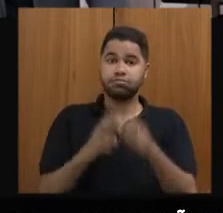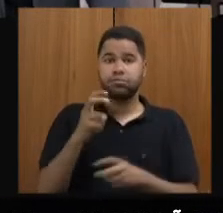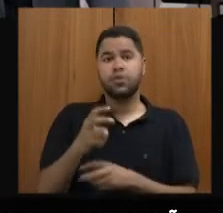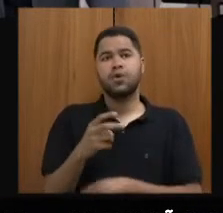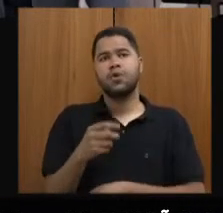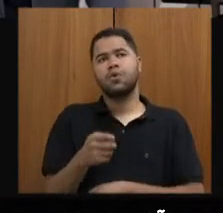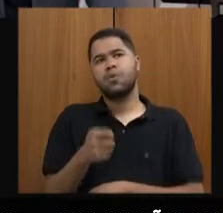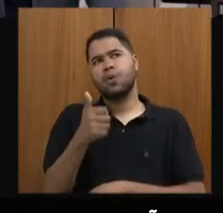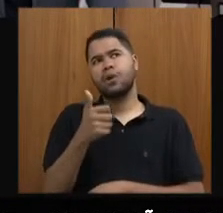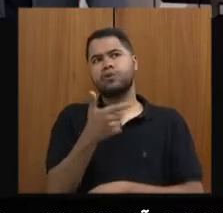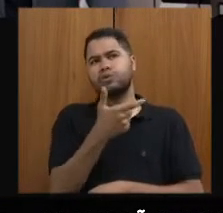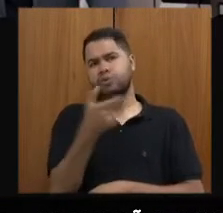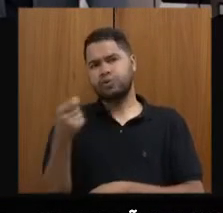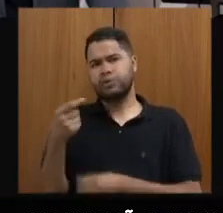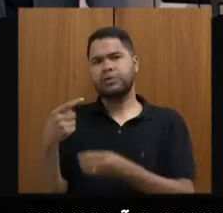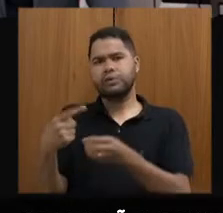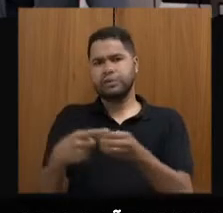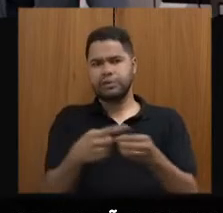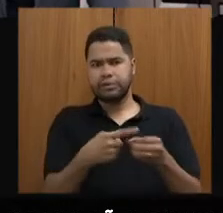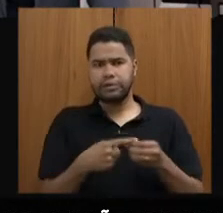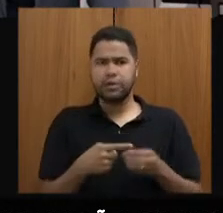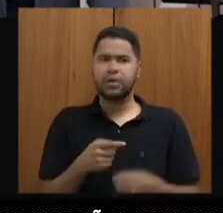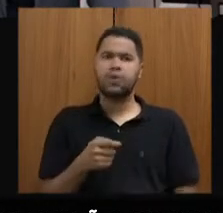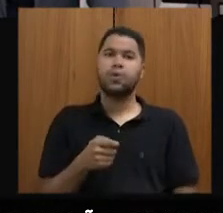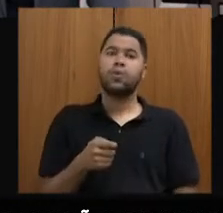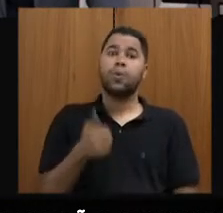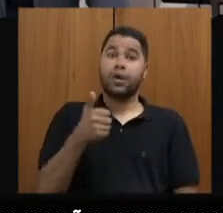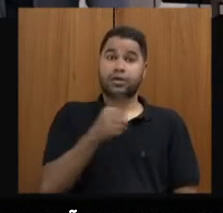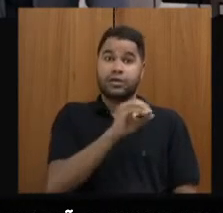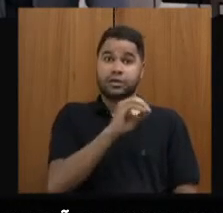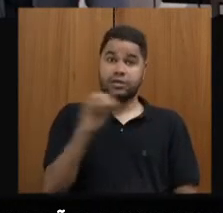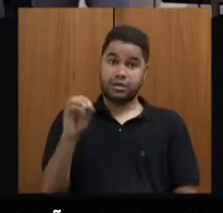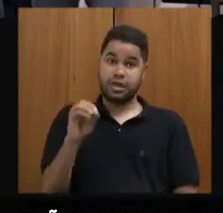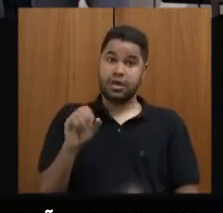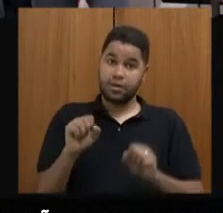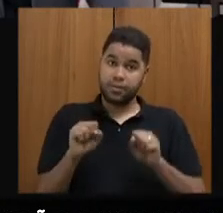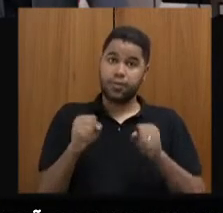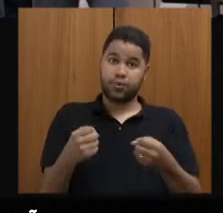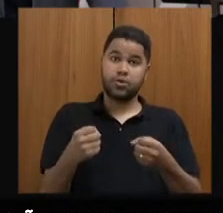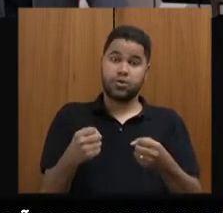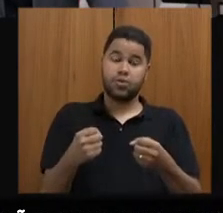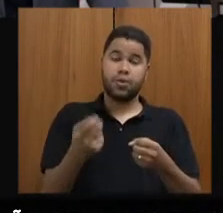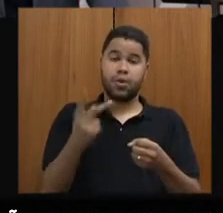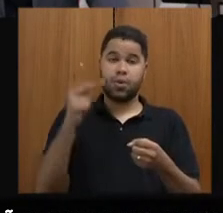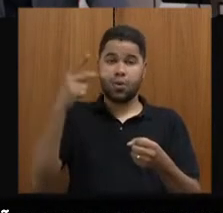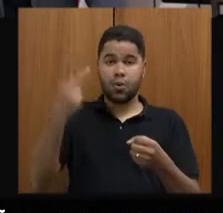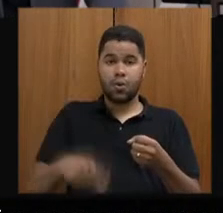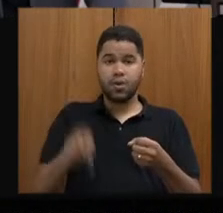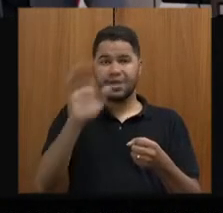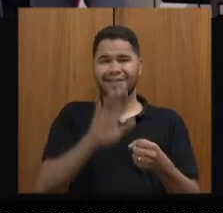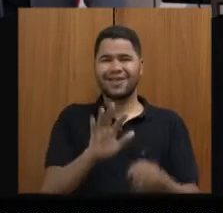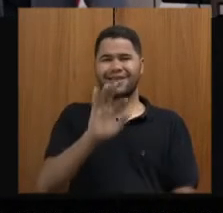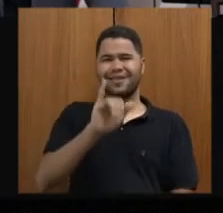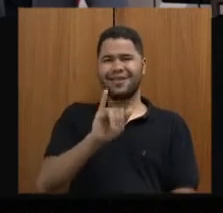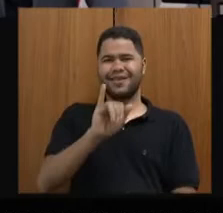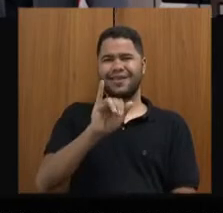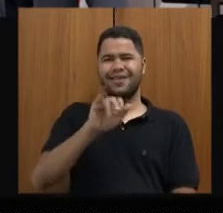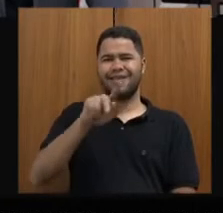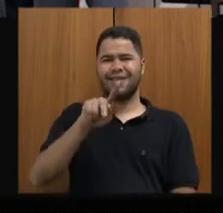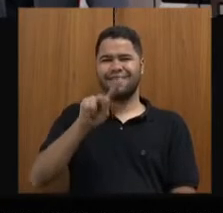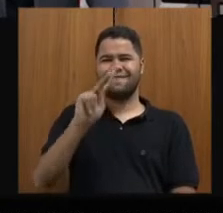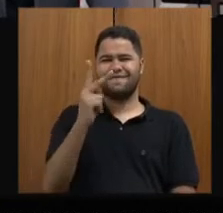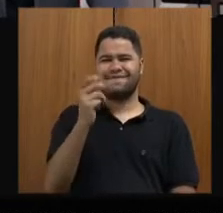200 cidades, das quais quase 100 são protegidas ou pelo Instituto Patrimônio Histórico Nacional, IFAM, ou pelo IEFA,